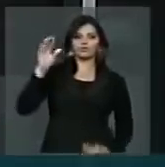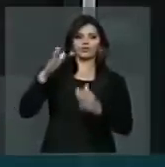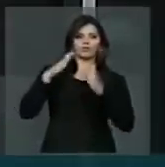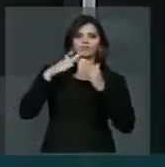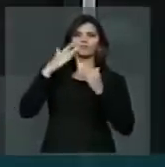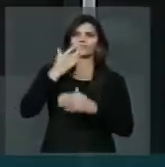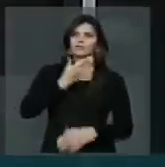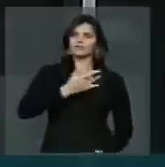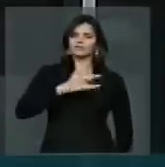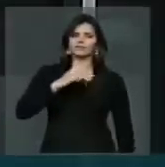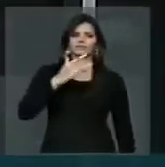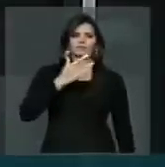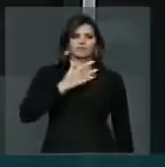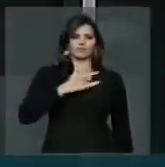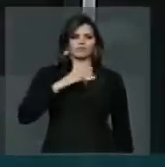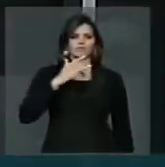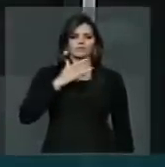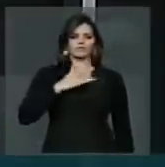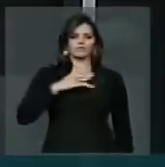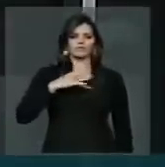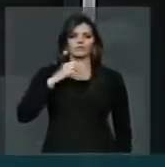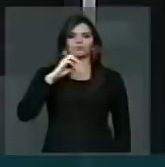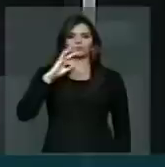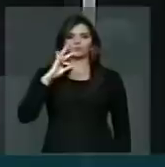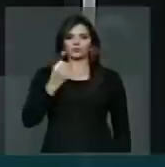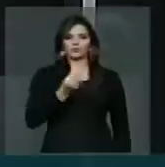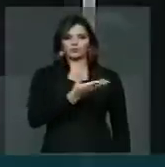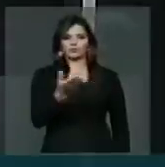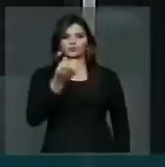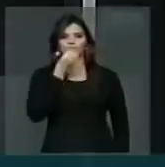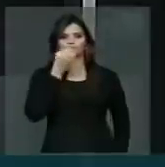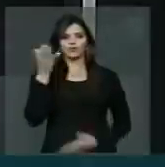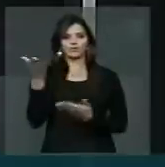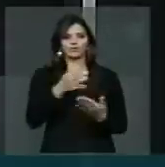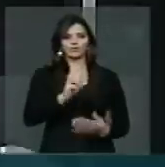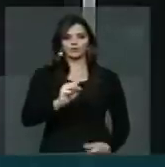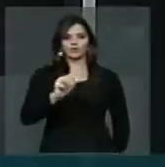misericordioso, sejam todos bem-vindos. Salam Aleikum.